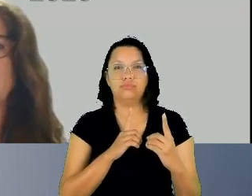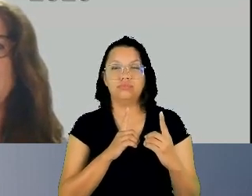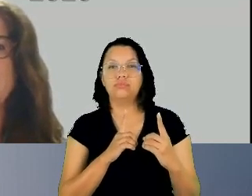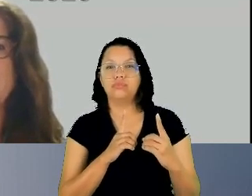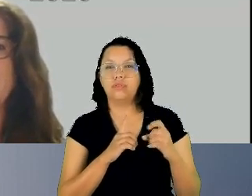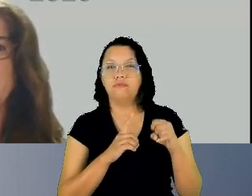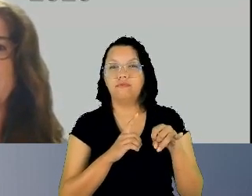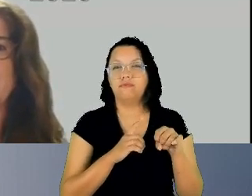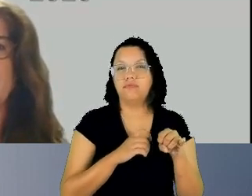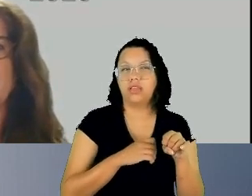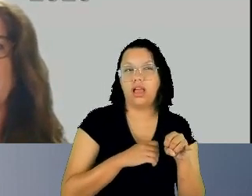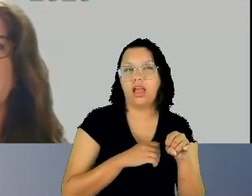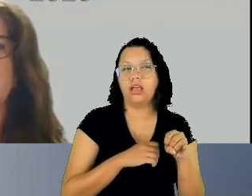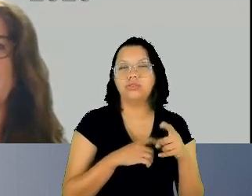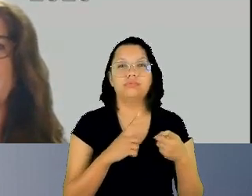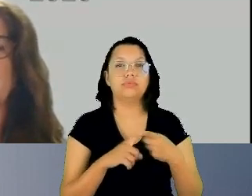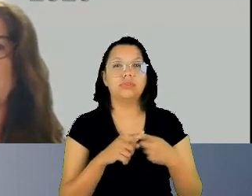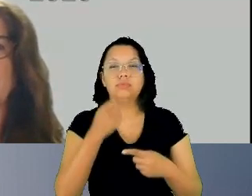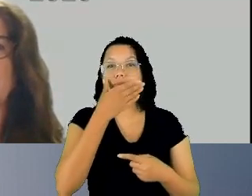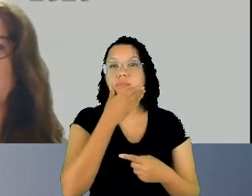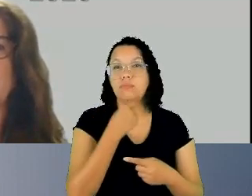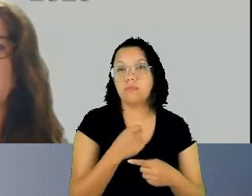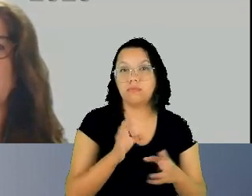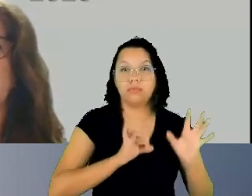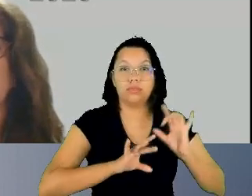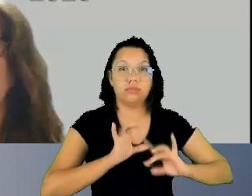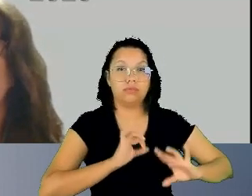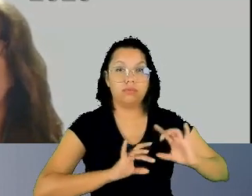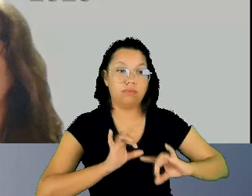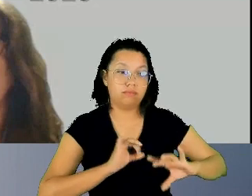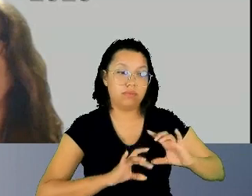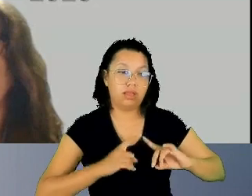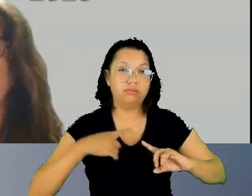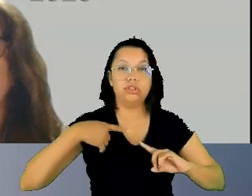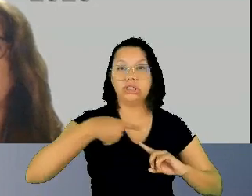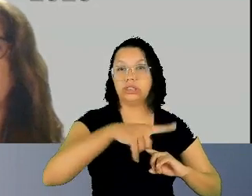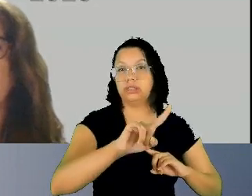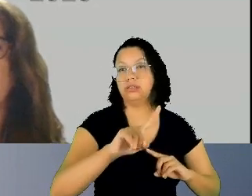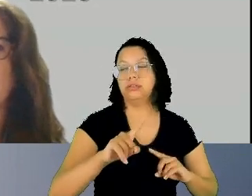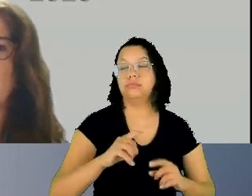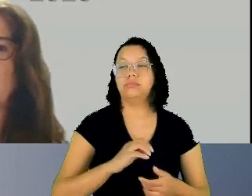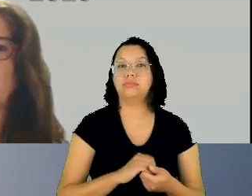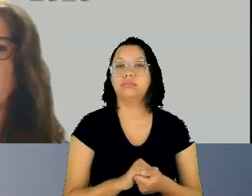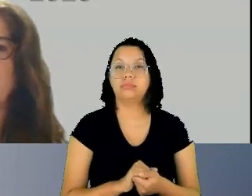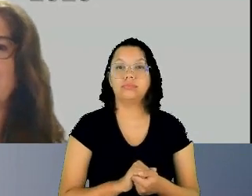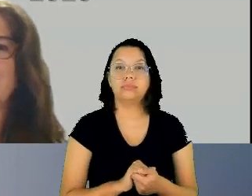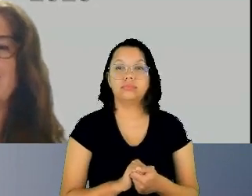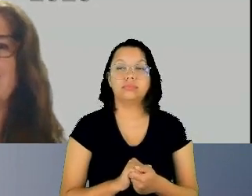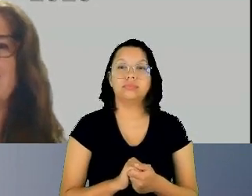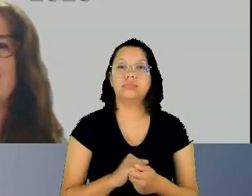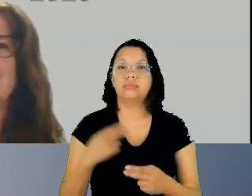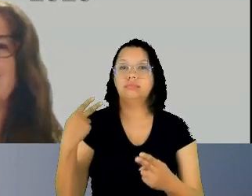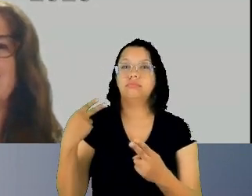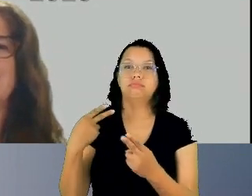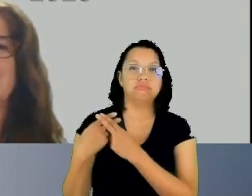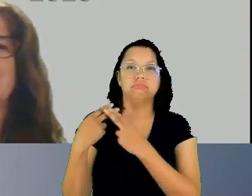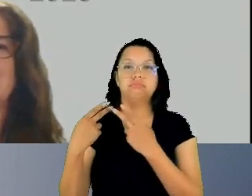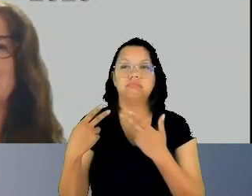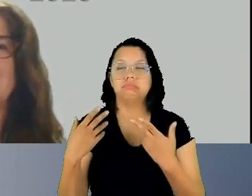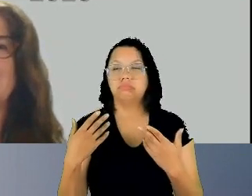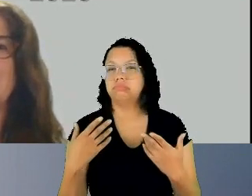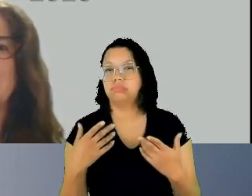estão com medo de de serem taxados de importunadores de